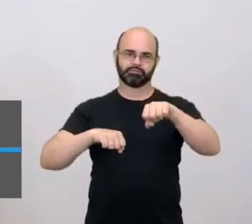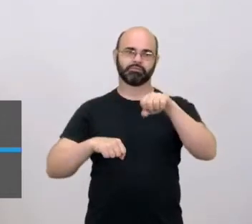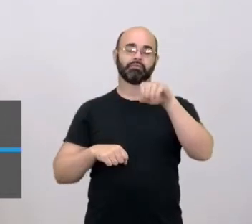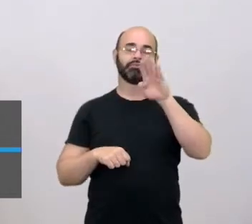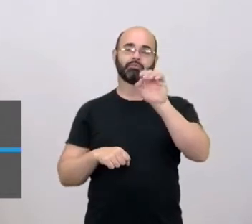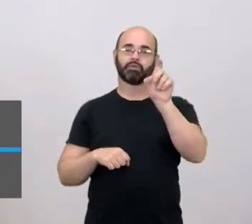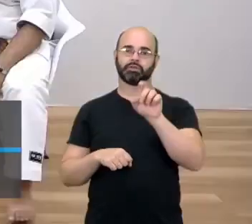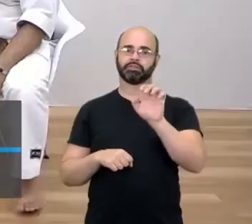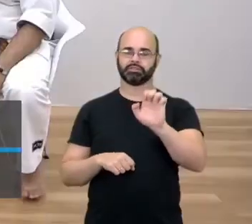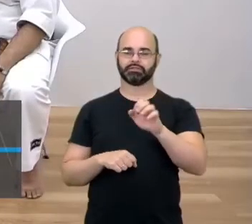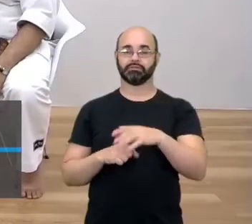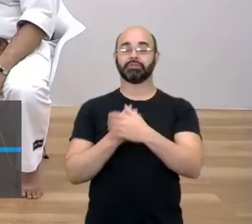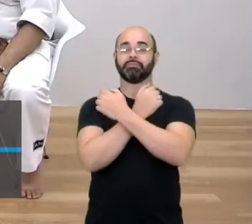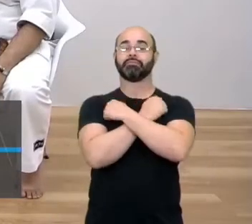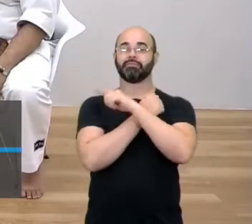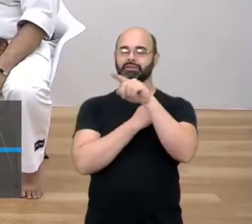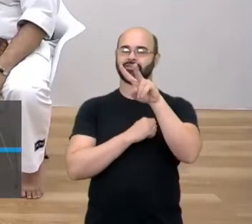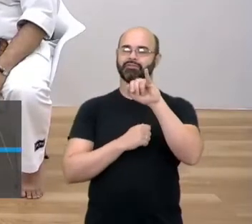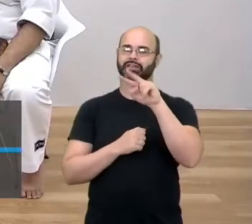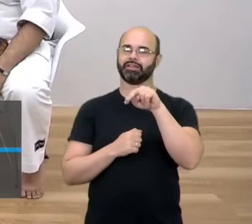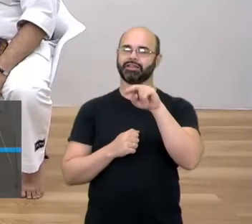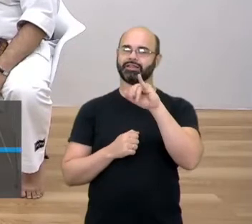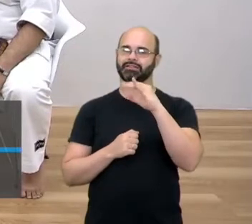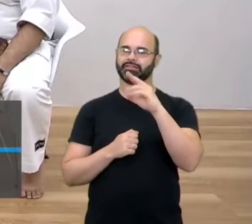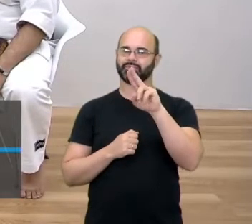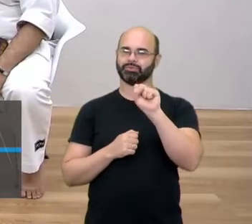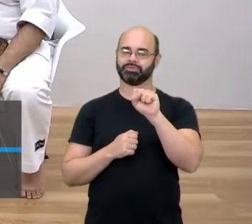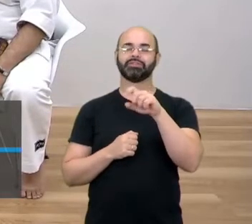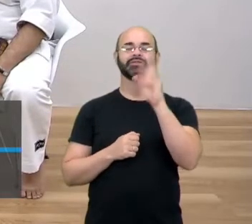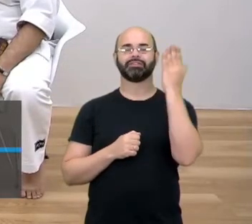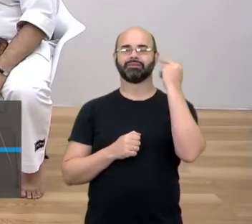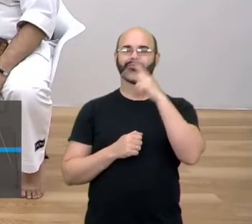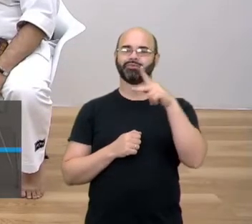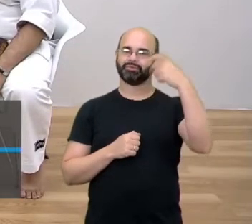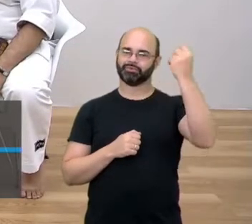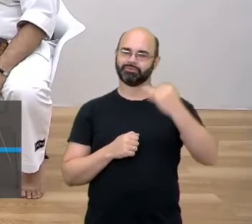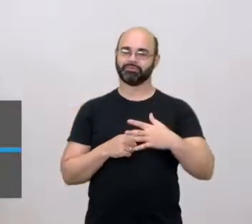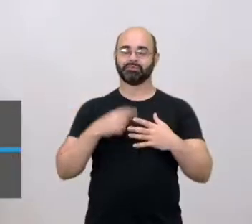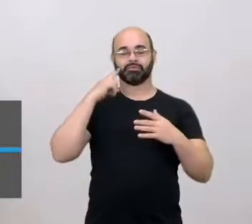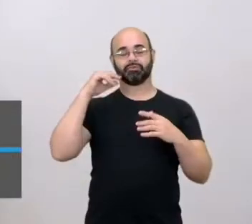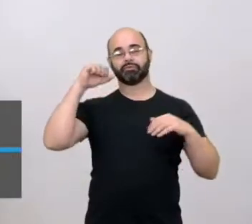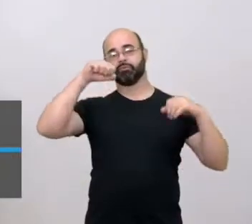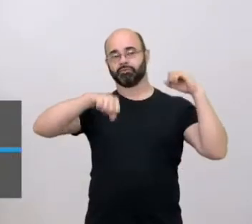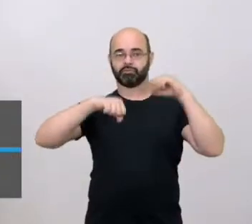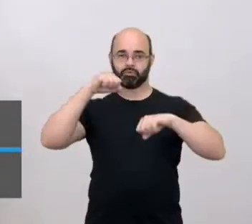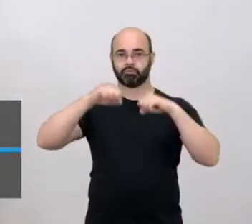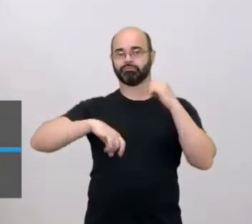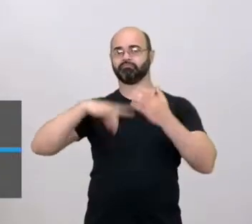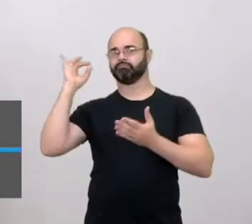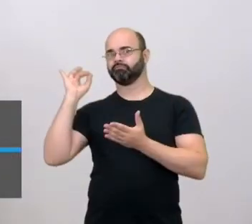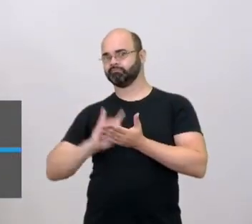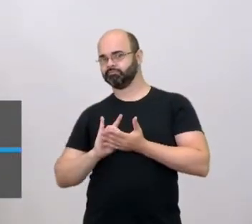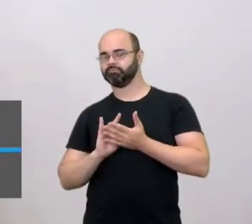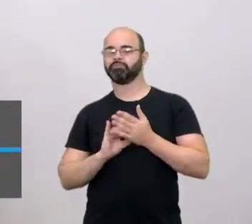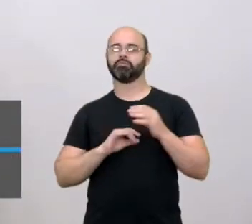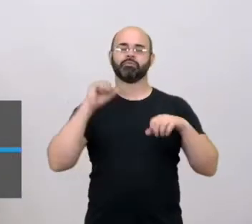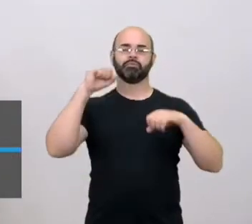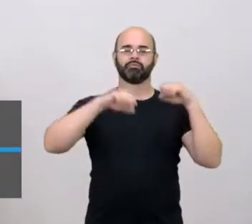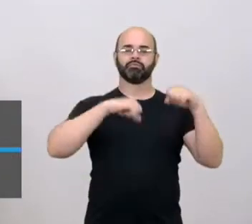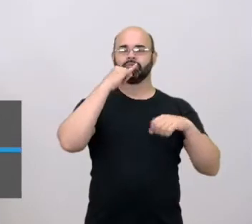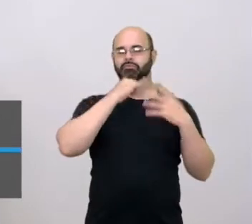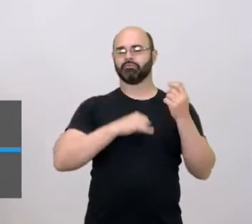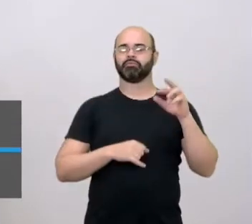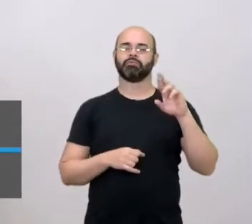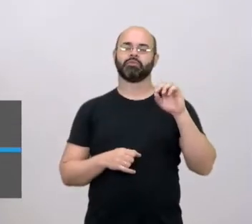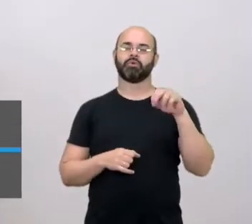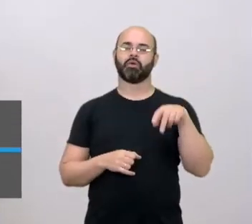abraço pro Vinícius. Abraço, Vinícius. Aí, falava sobre... Aí, ele deu uma aula explicando a diferença entre, olha, o boxe na vida real, né? E o boxe no filme rock,